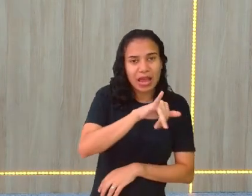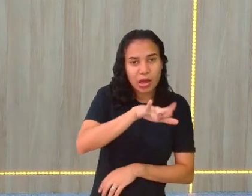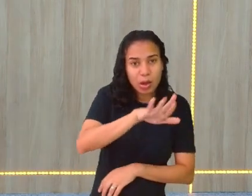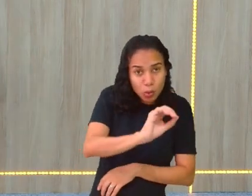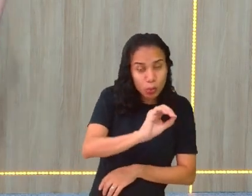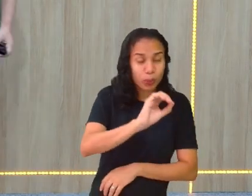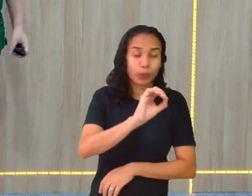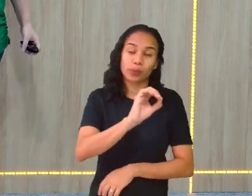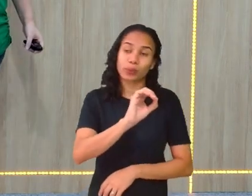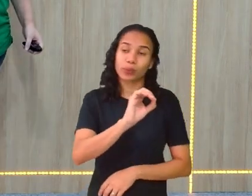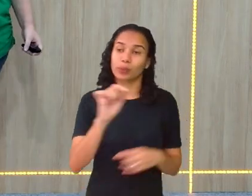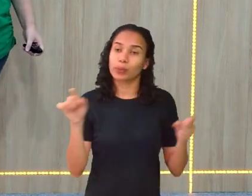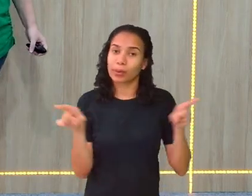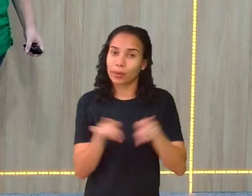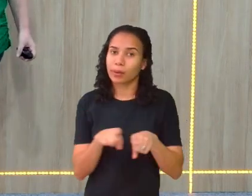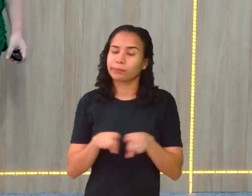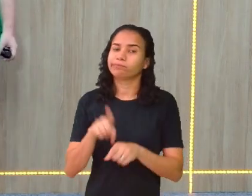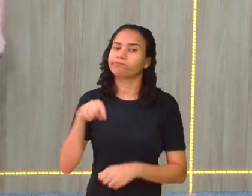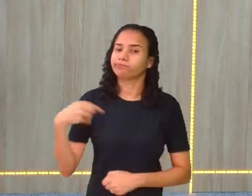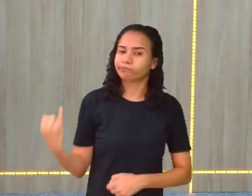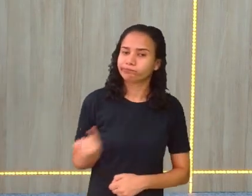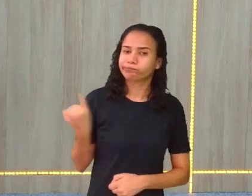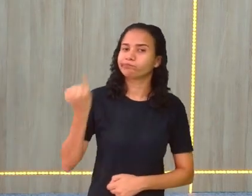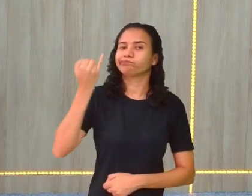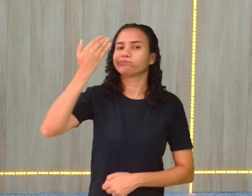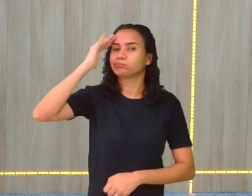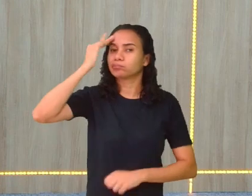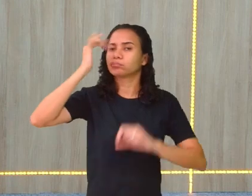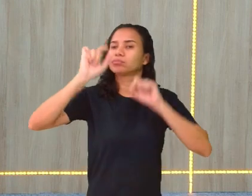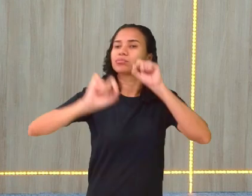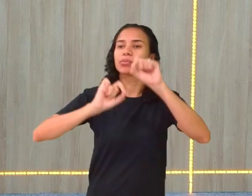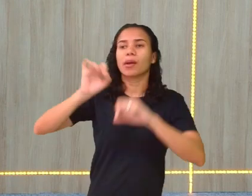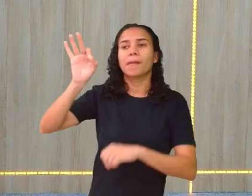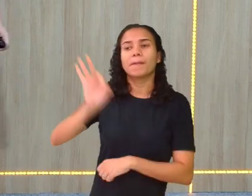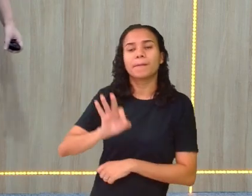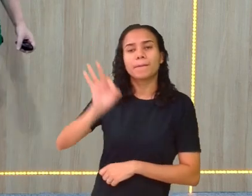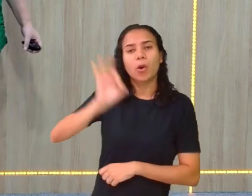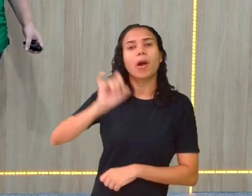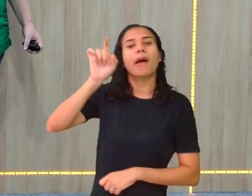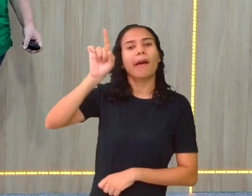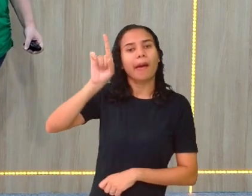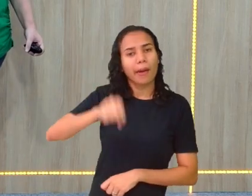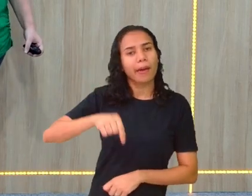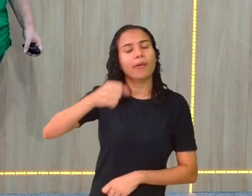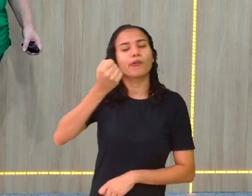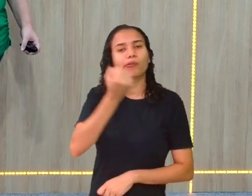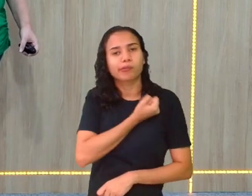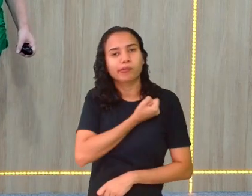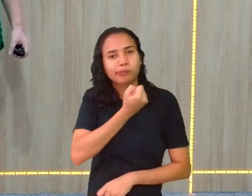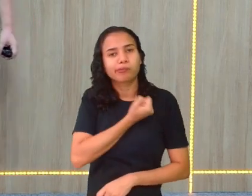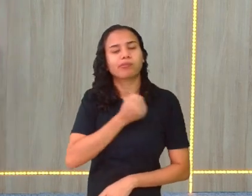muito importante, entender que a porcentagem é um número racional. É uma